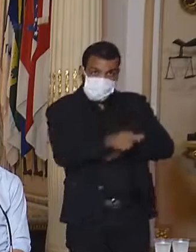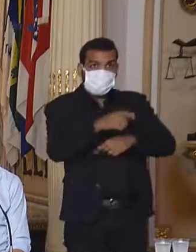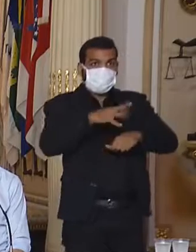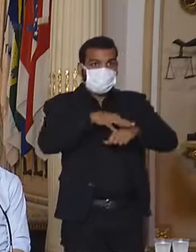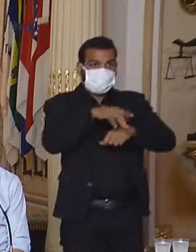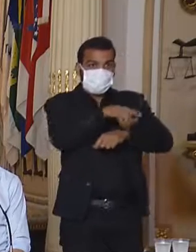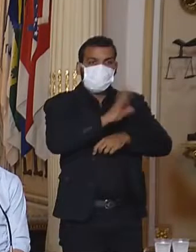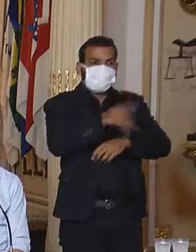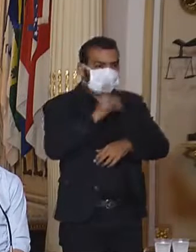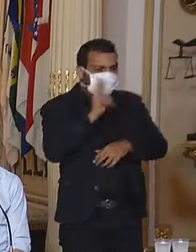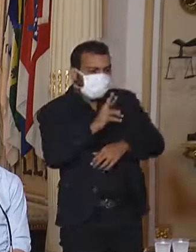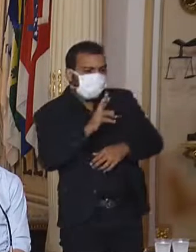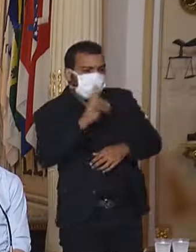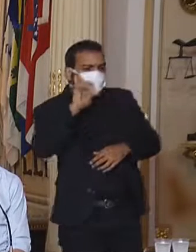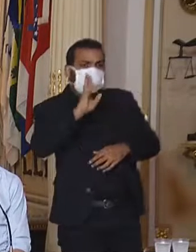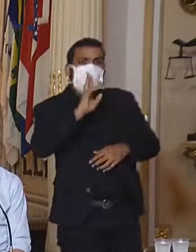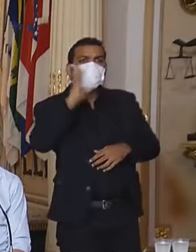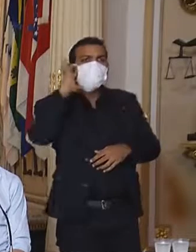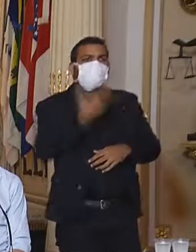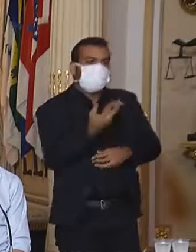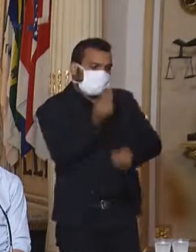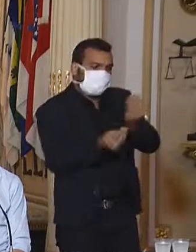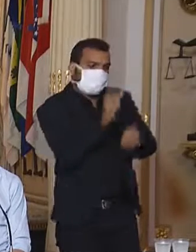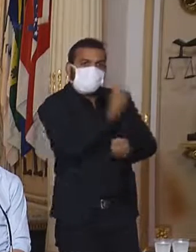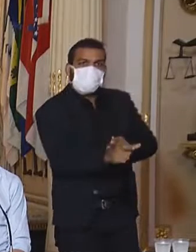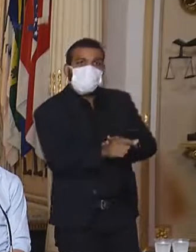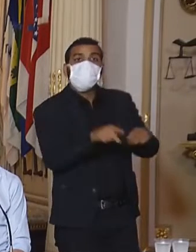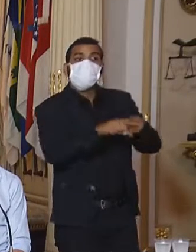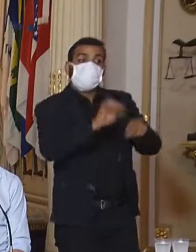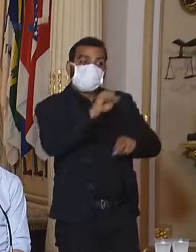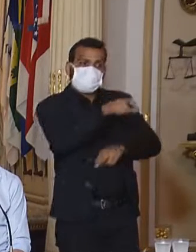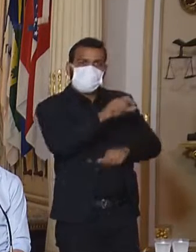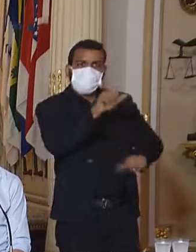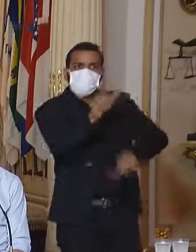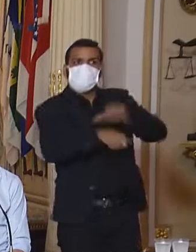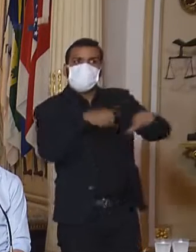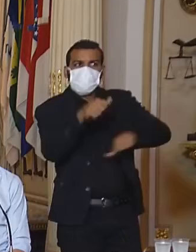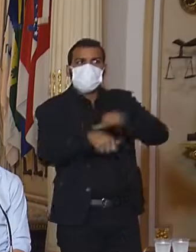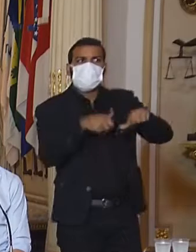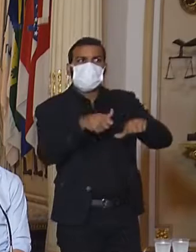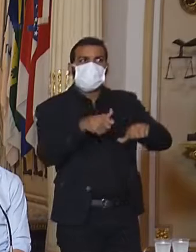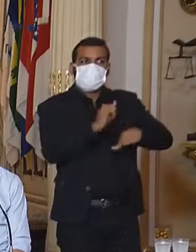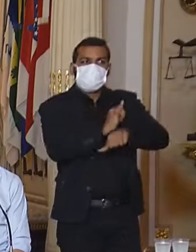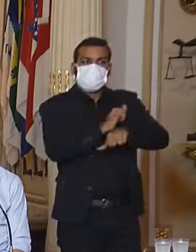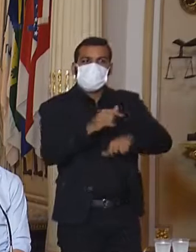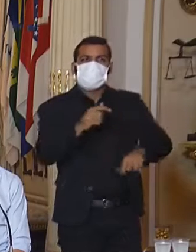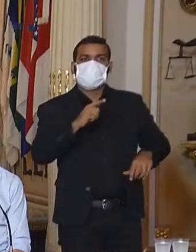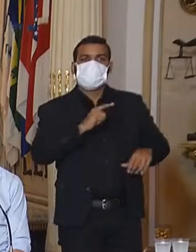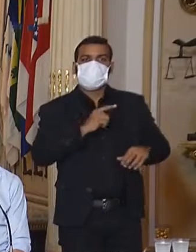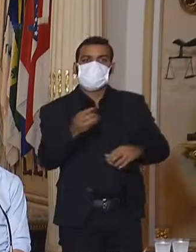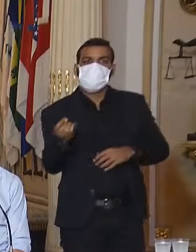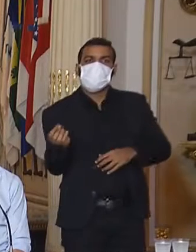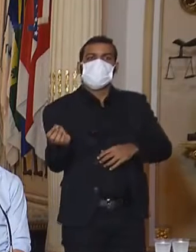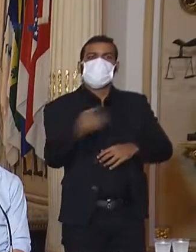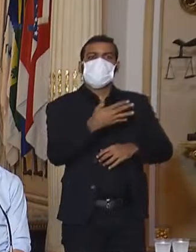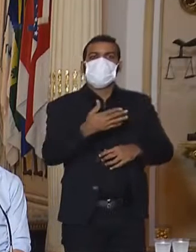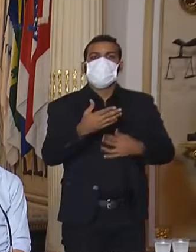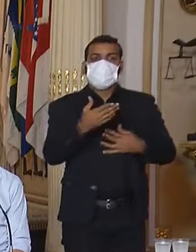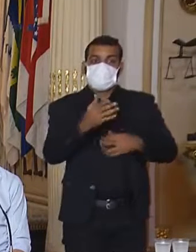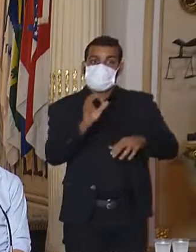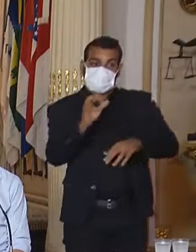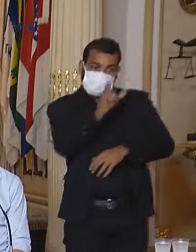resposta inflamatória e sim será alvo de alteração, como a gente tem feito sempre que há alguma nova evidência